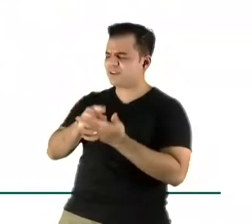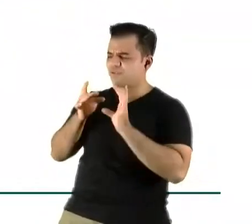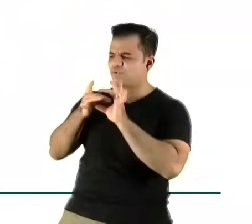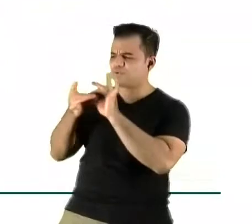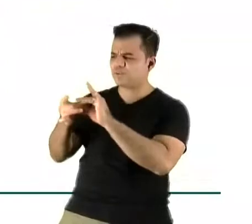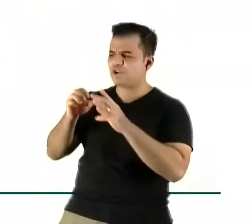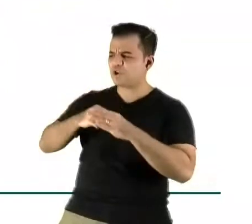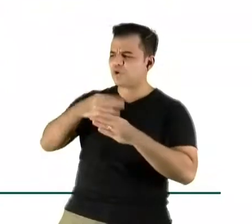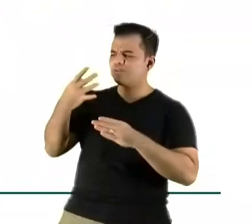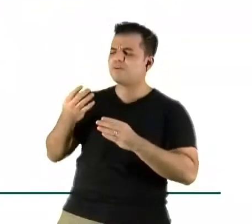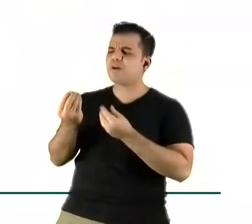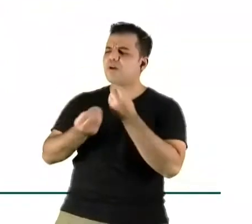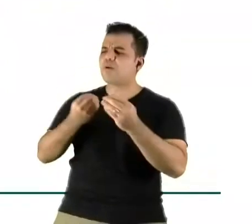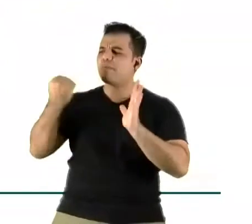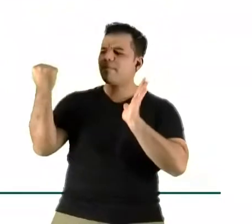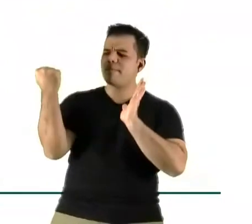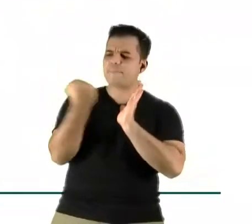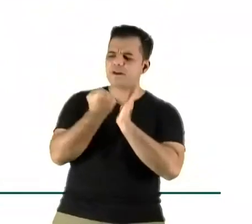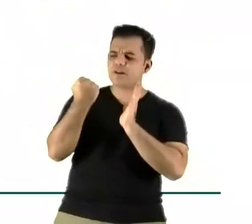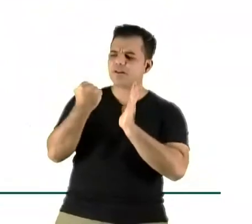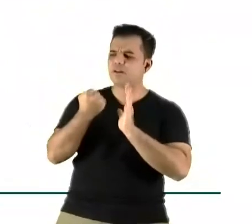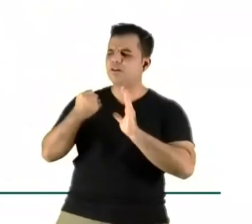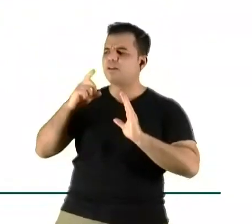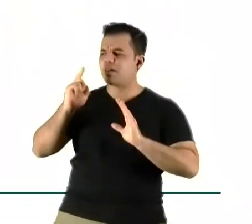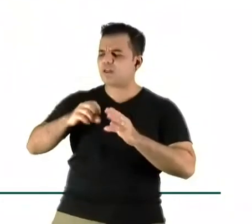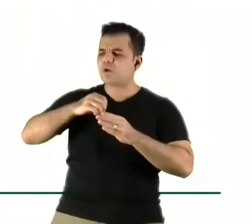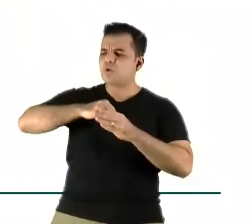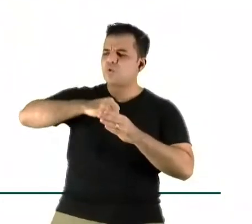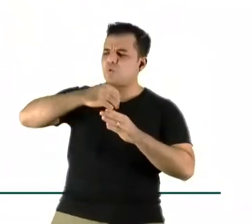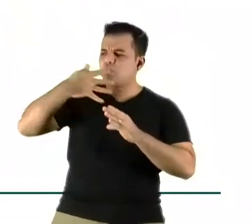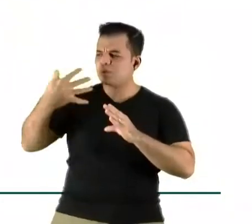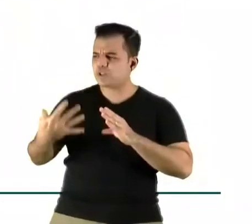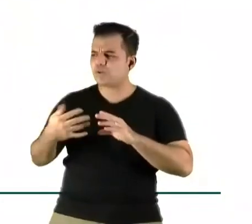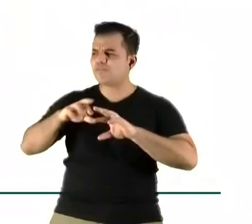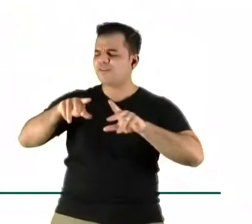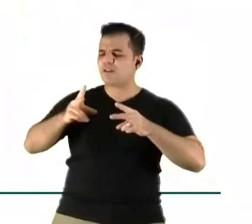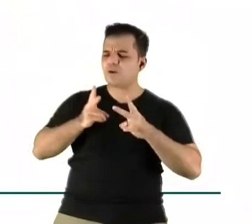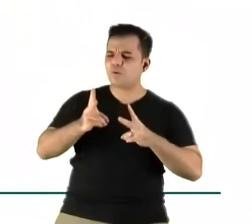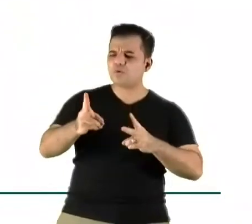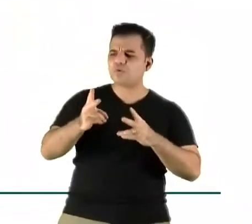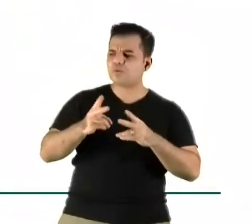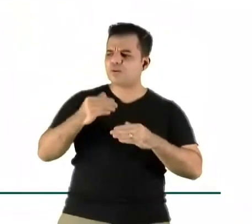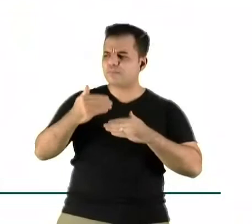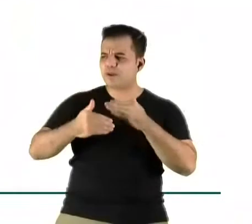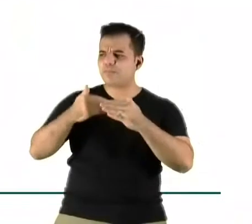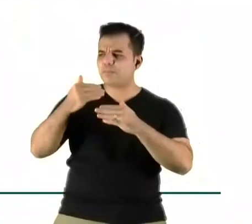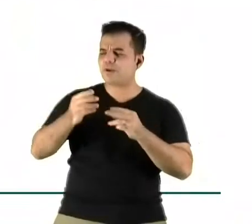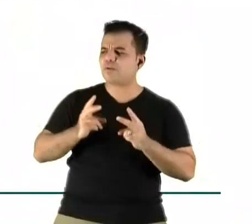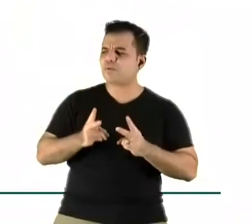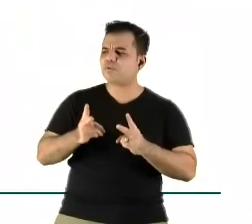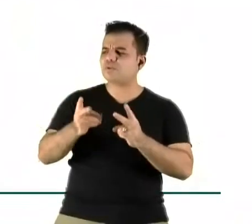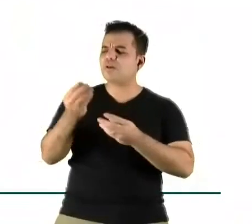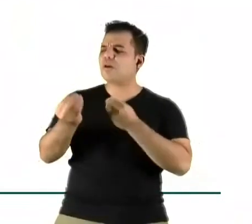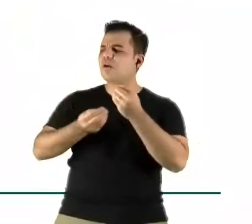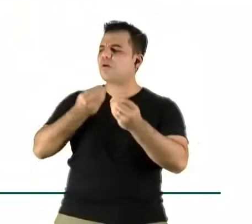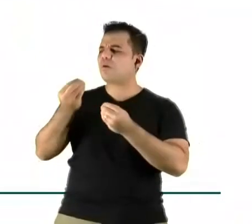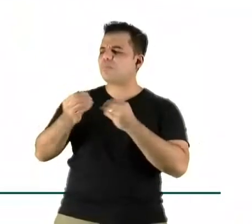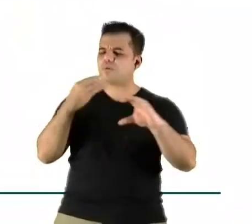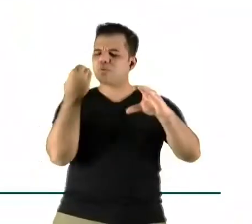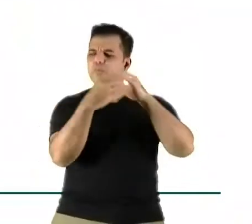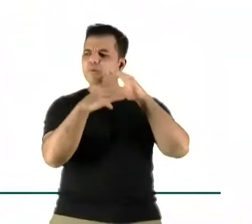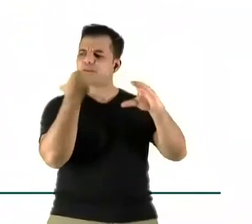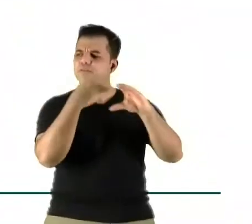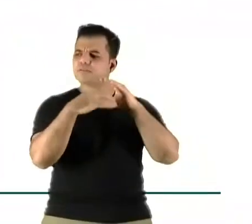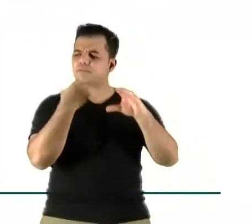desse conteúdo e garantir que elas estejam dando continuidade nessa estratégia de comunicação. Quando você